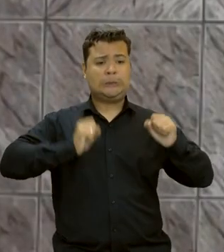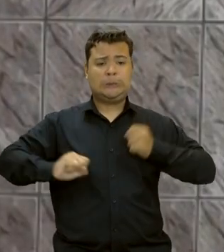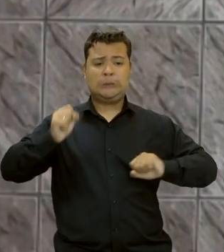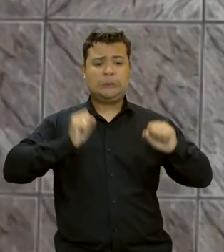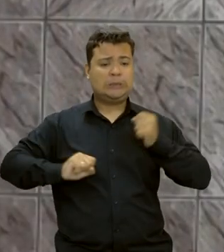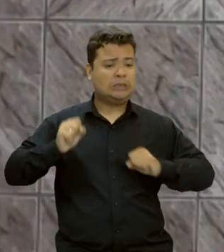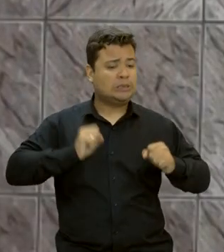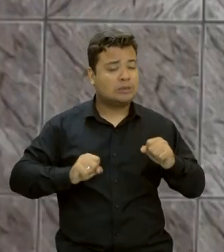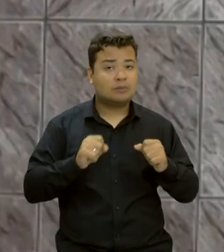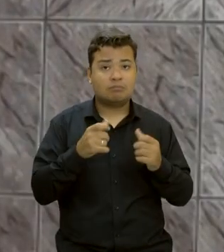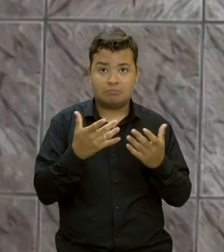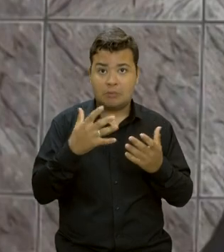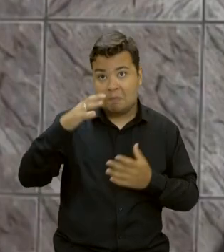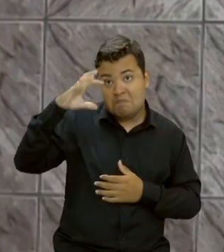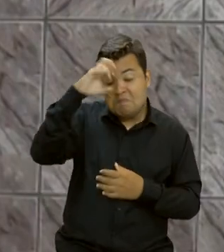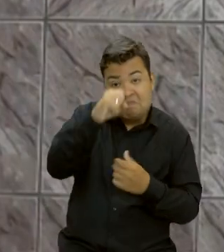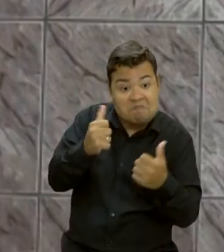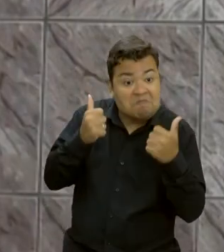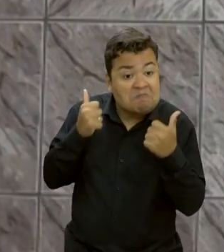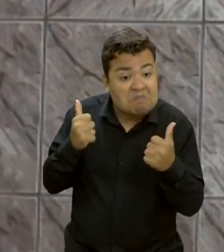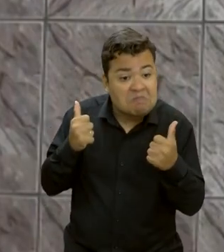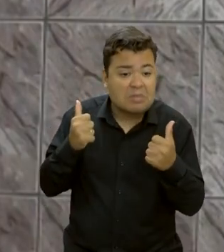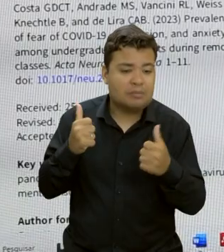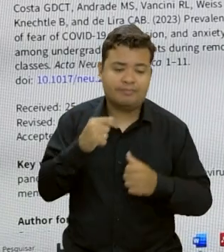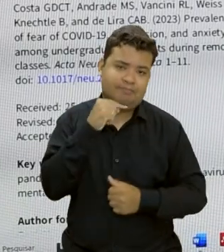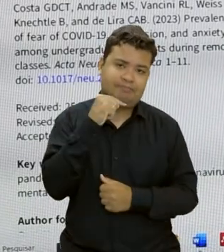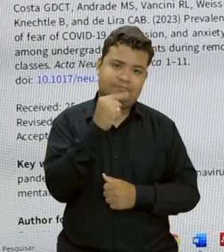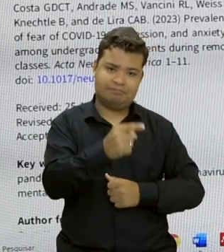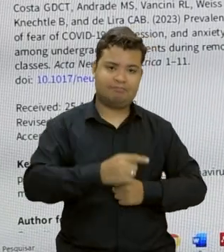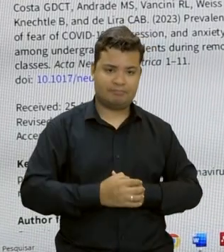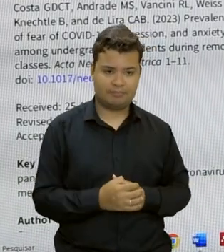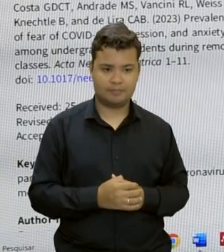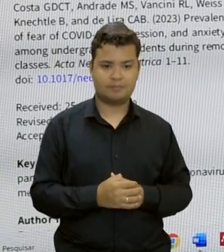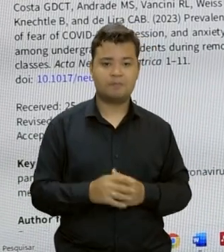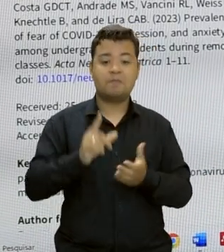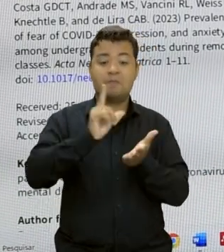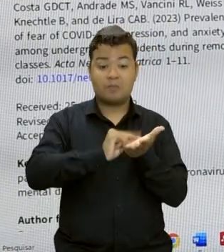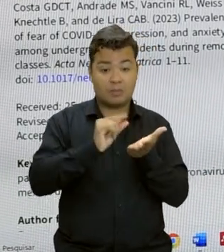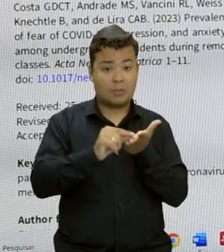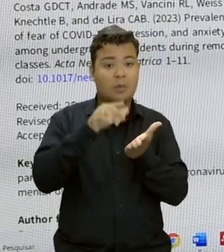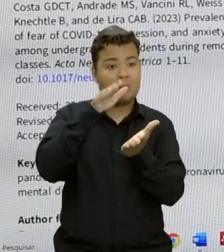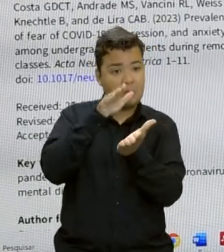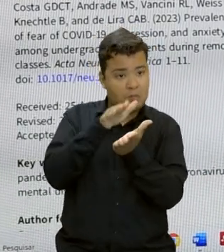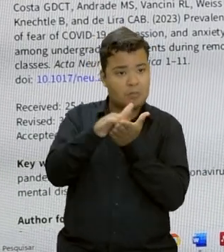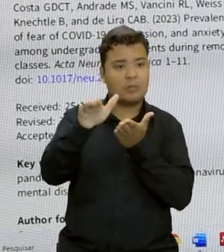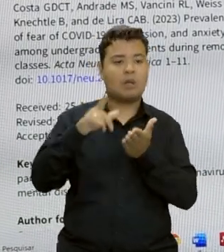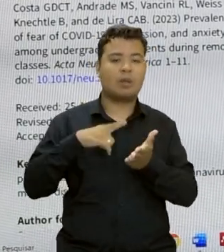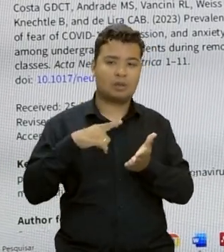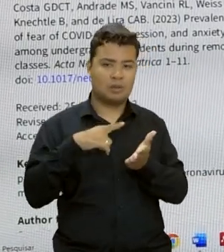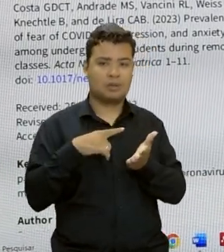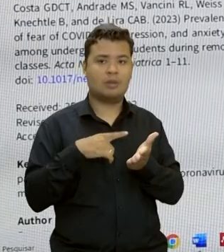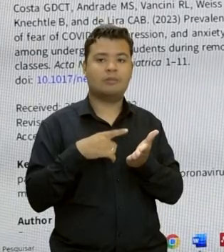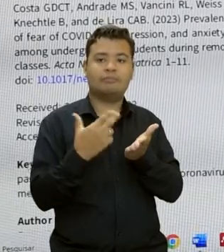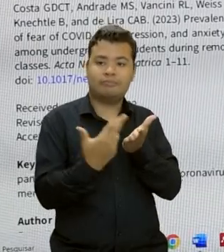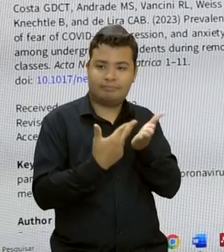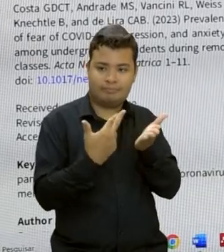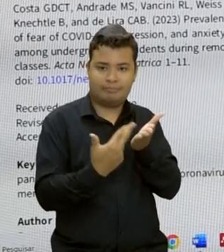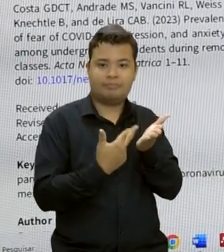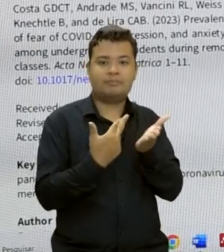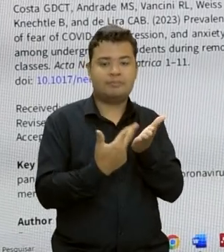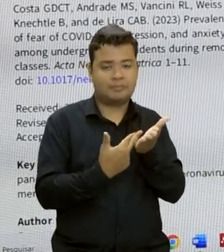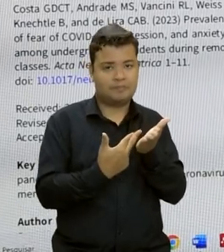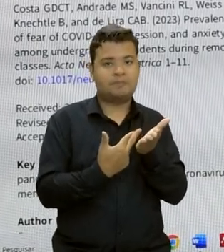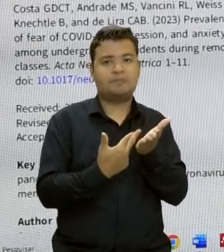um bom aprendizado com um ambiente desse. O artigo foi publicado no periódico de psiquiatria da revista